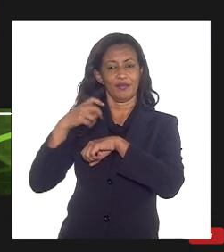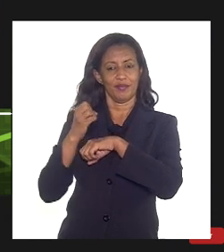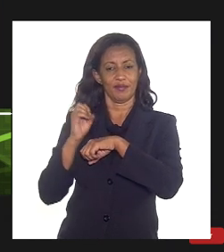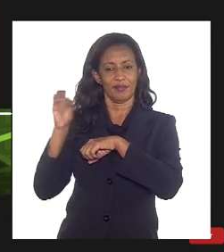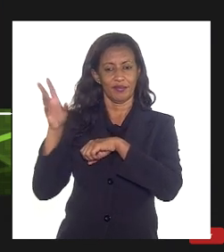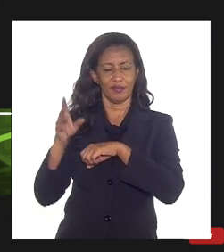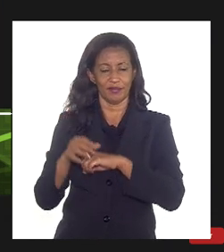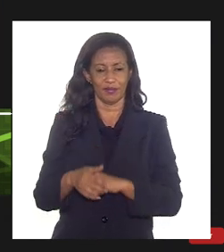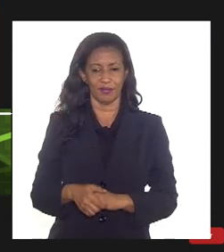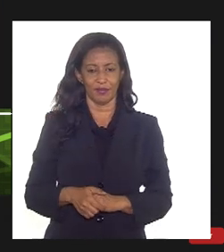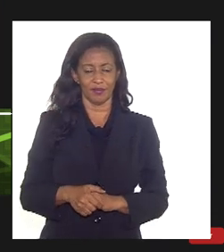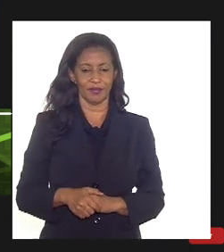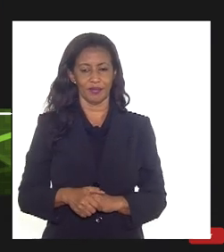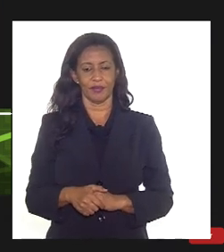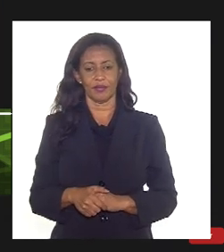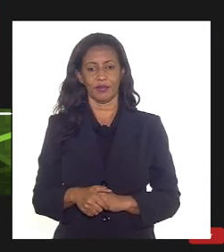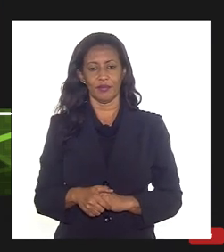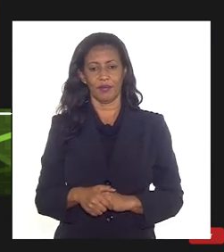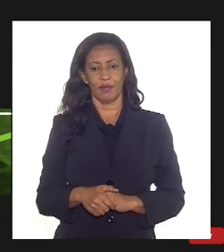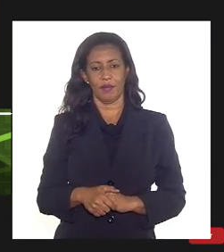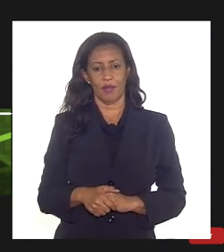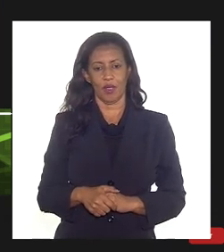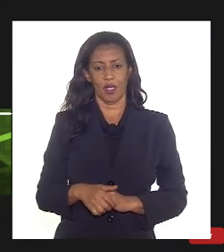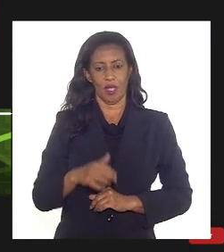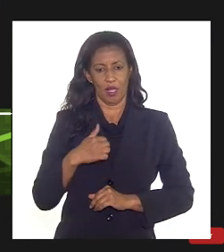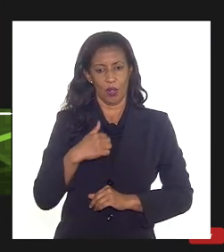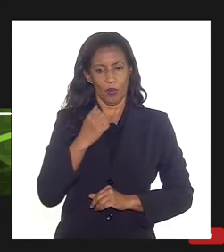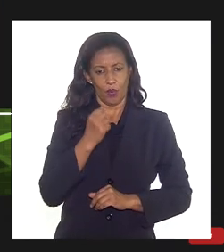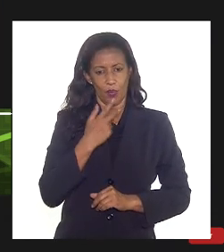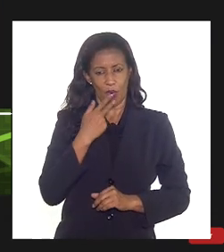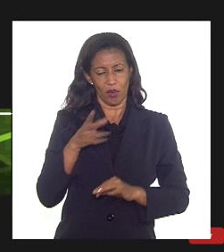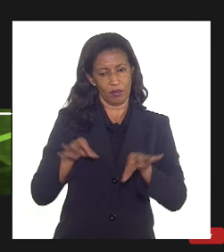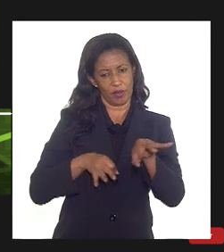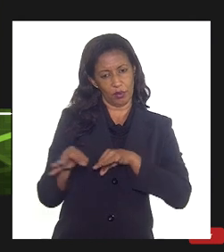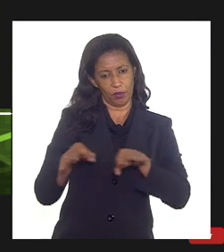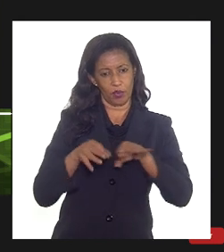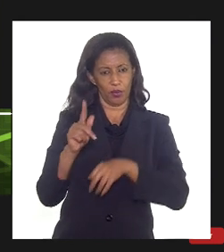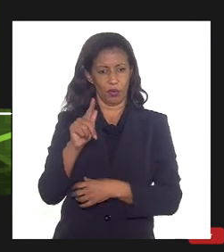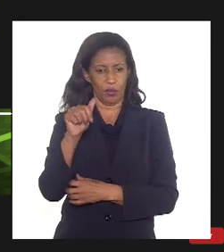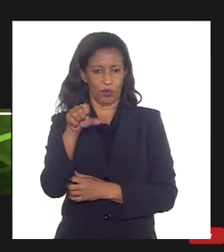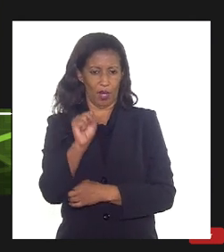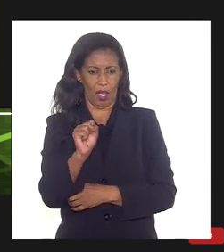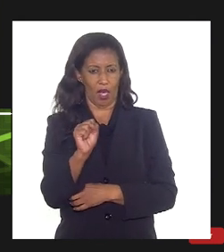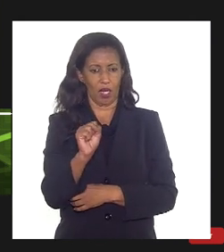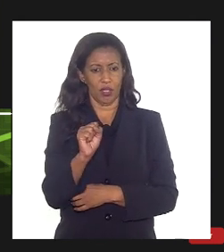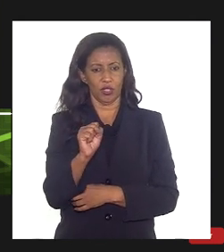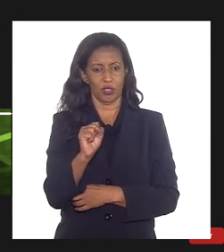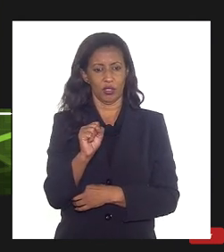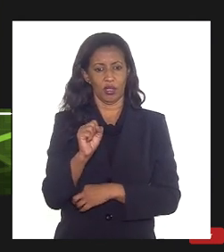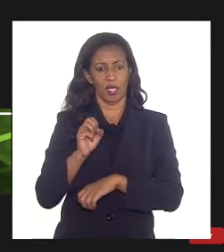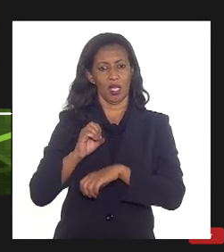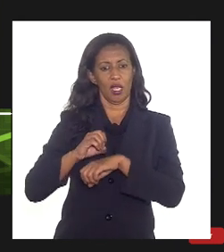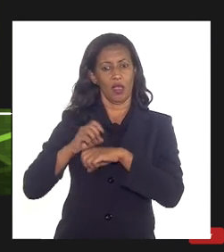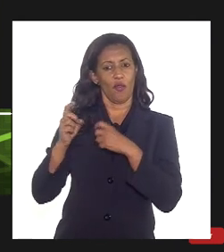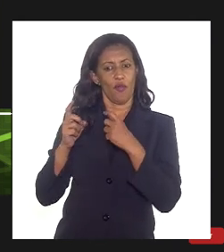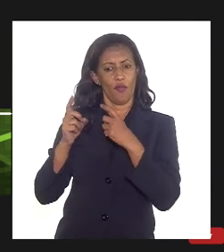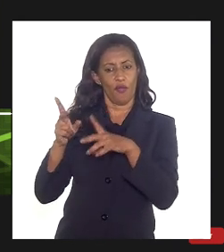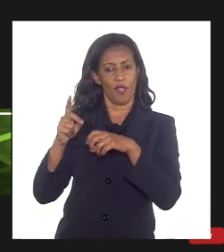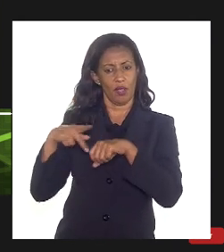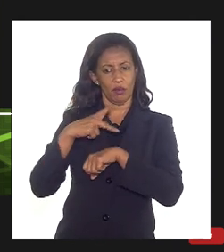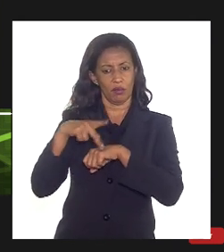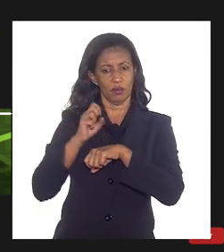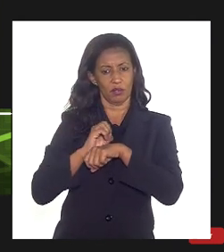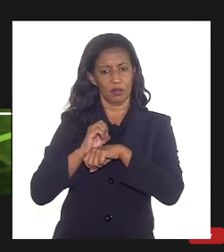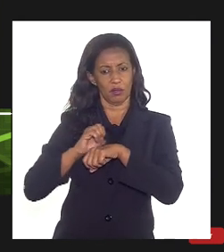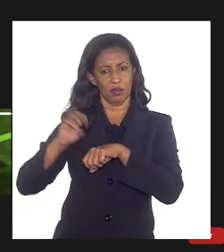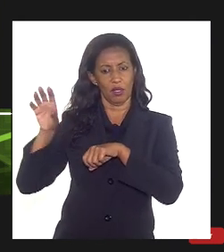re-injetando do gás outros eu posso fazer um projeto que eu exporto o máximo possível de gás e outros eu posso fazer